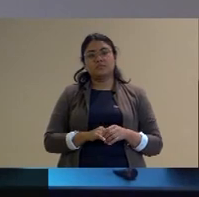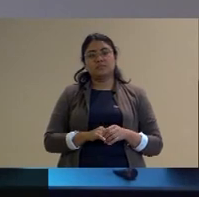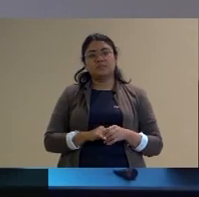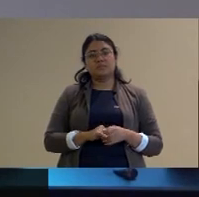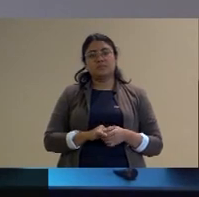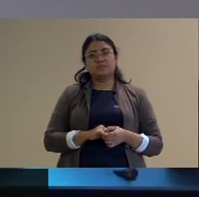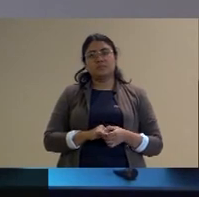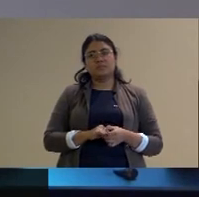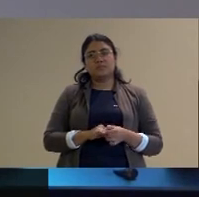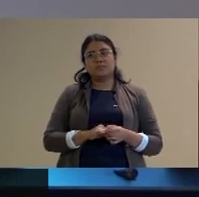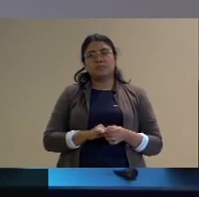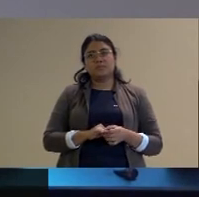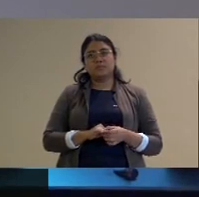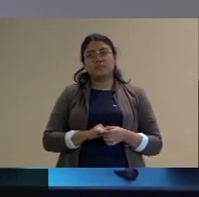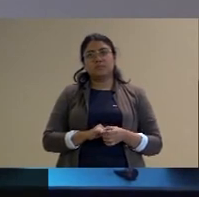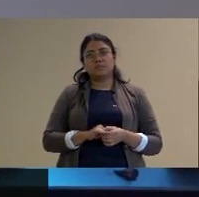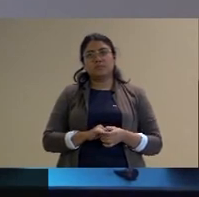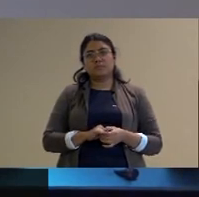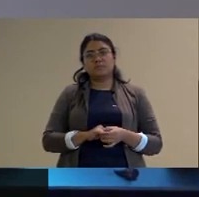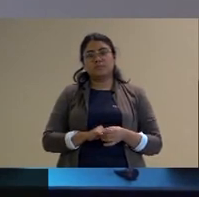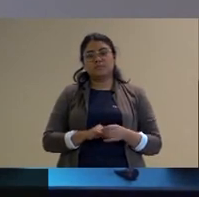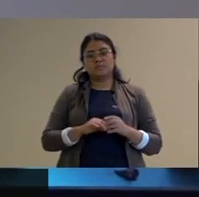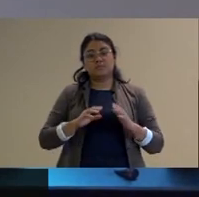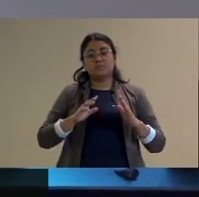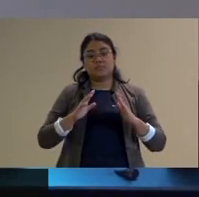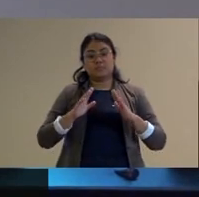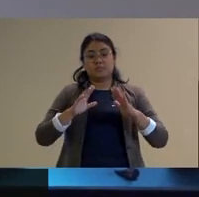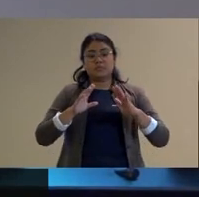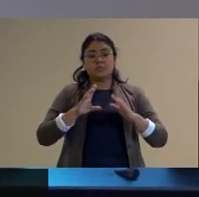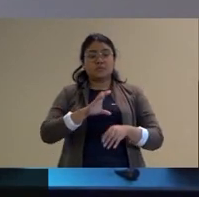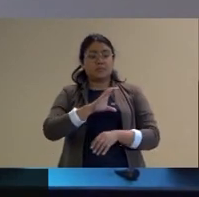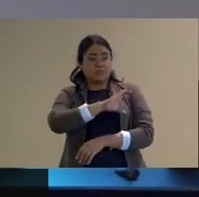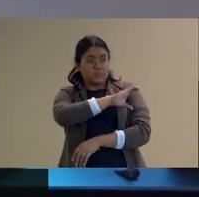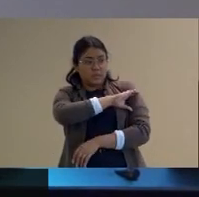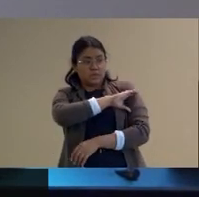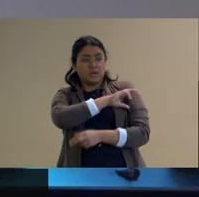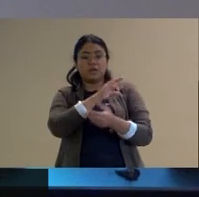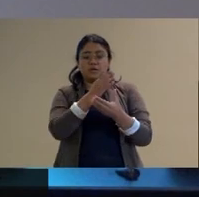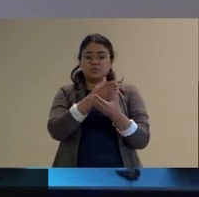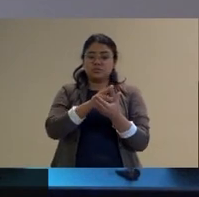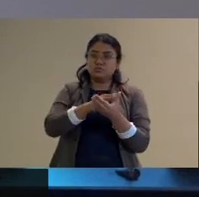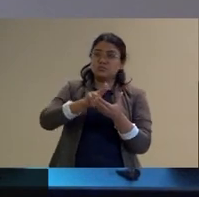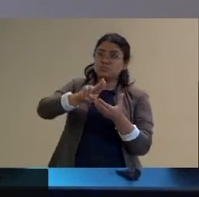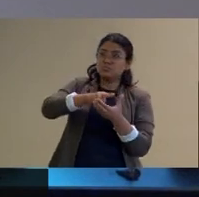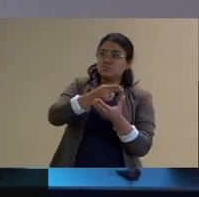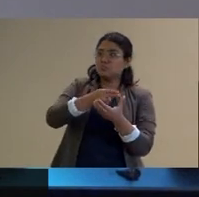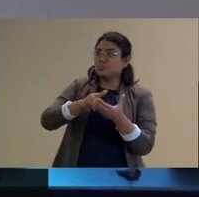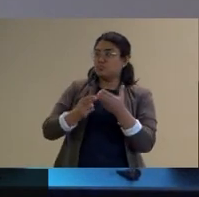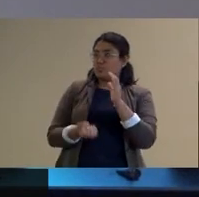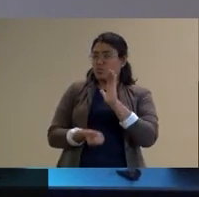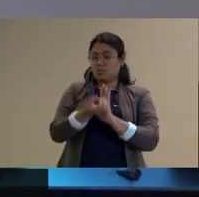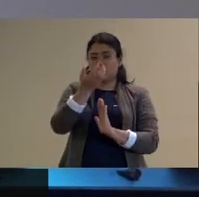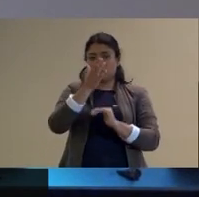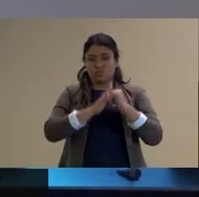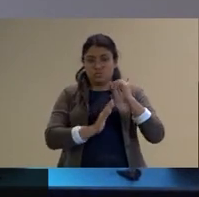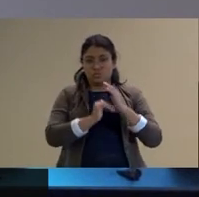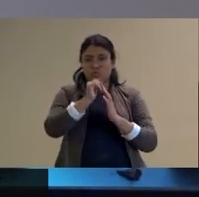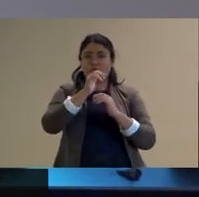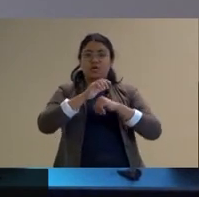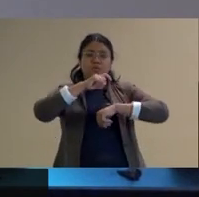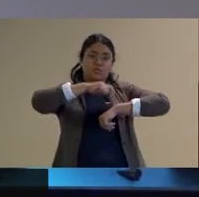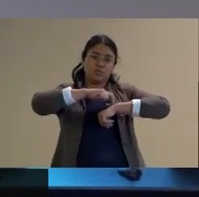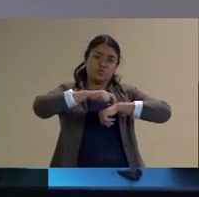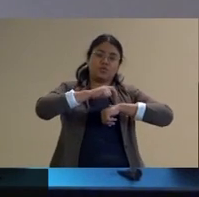nas instituições de educação infantil como esse lugar onde se possa de fato construir espaços e tempos que permitam a